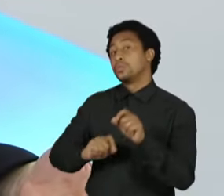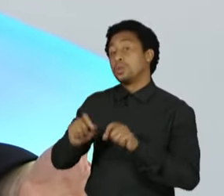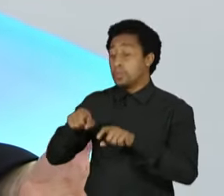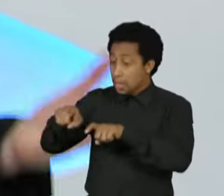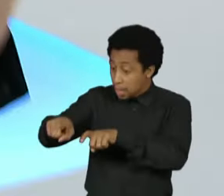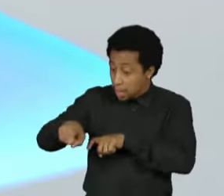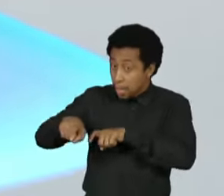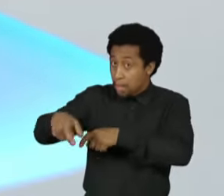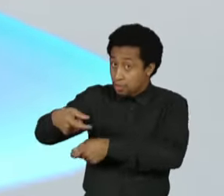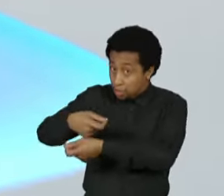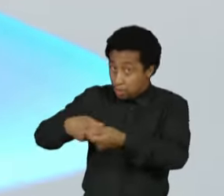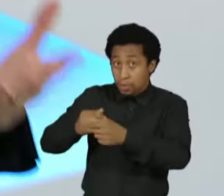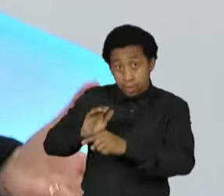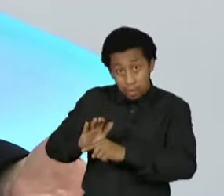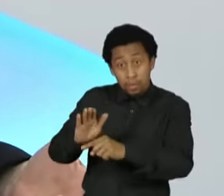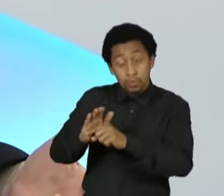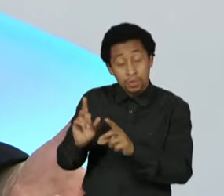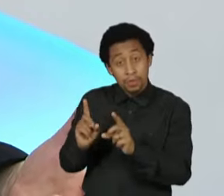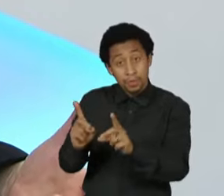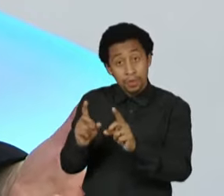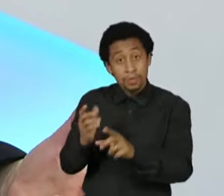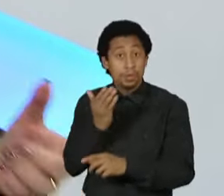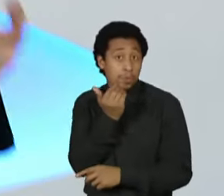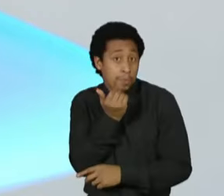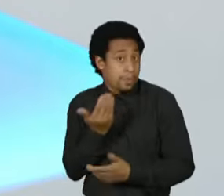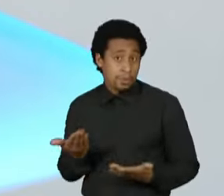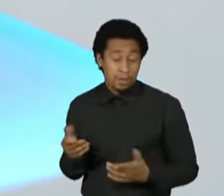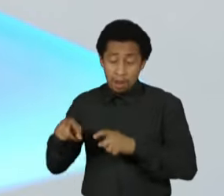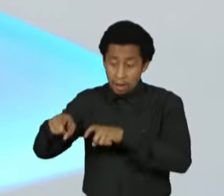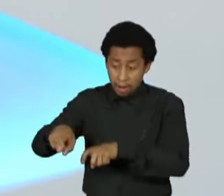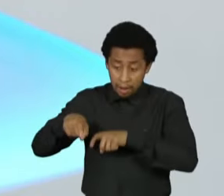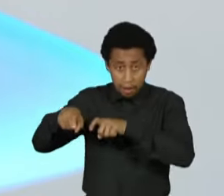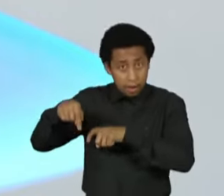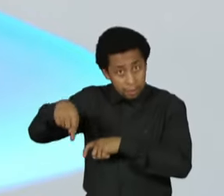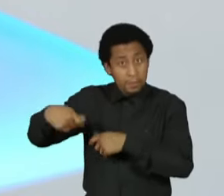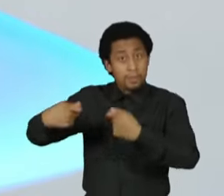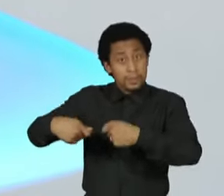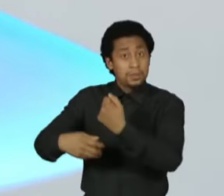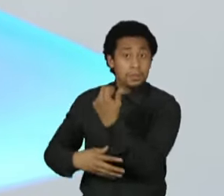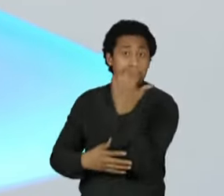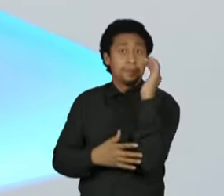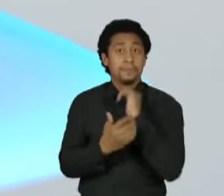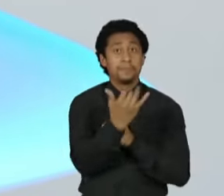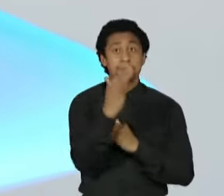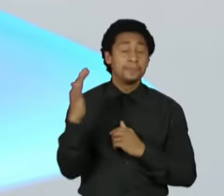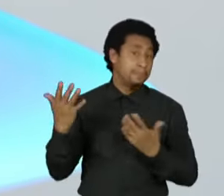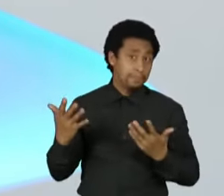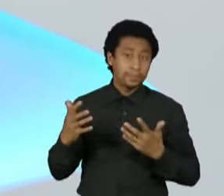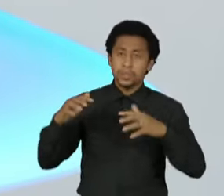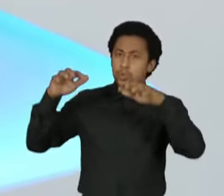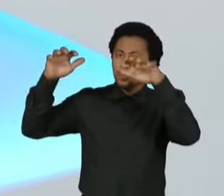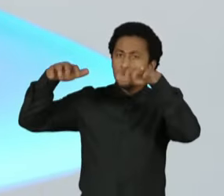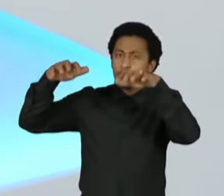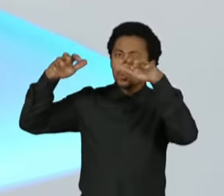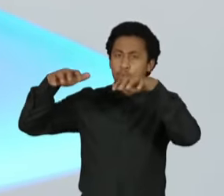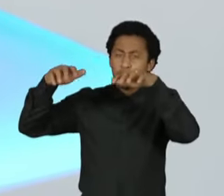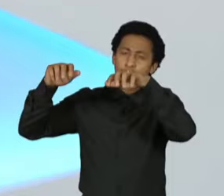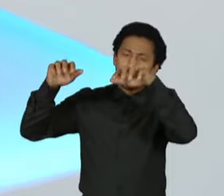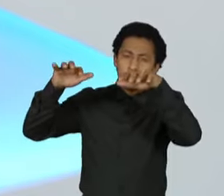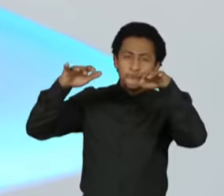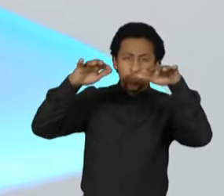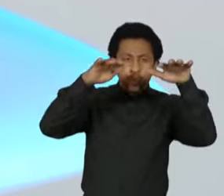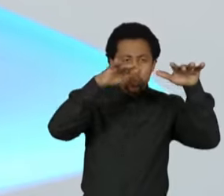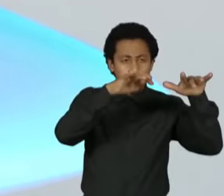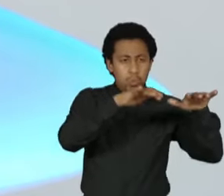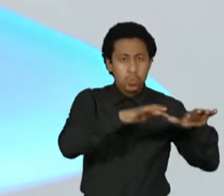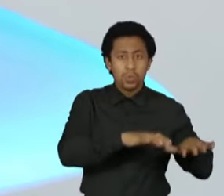população brasileira. Aliás, o agro não vive sem o meio ambiente. É a falta dos rios voadores da Amazônia Legal, que está